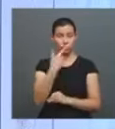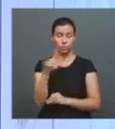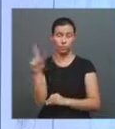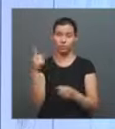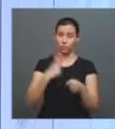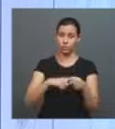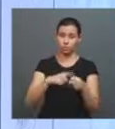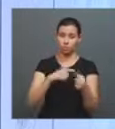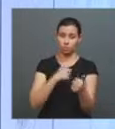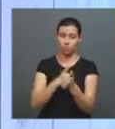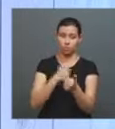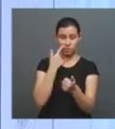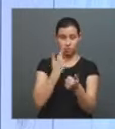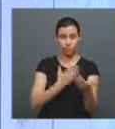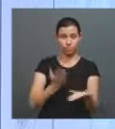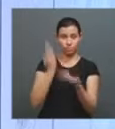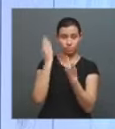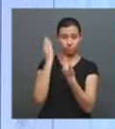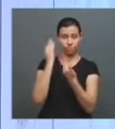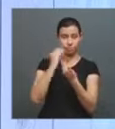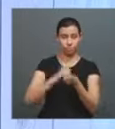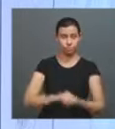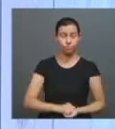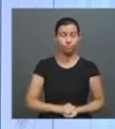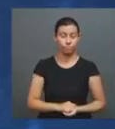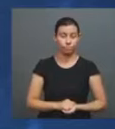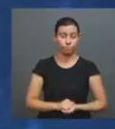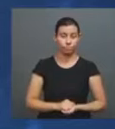cidades da região? Veja na previsão do tempo.